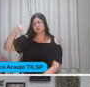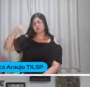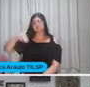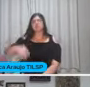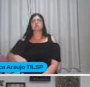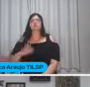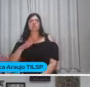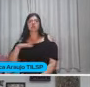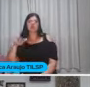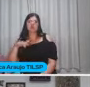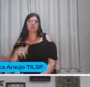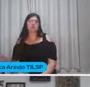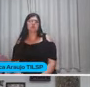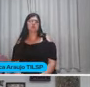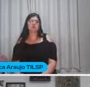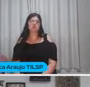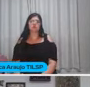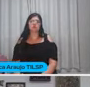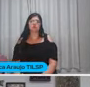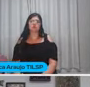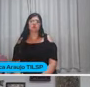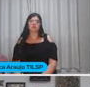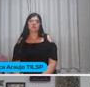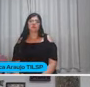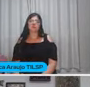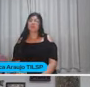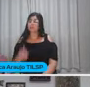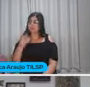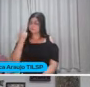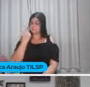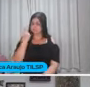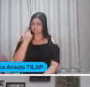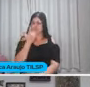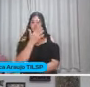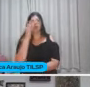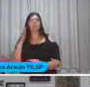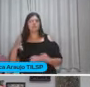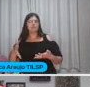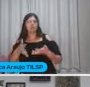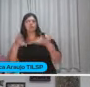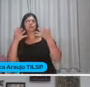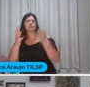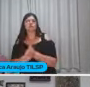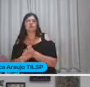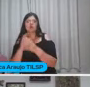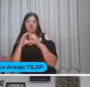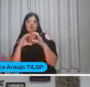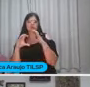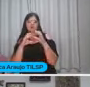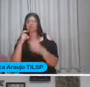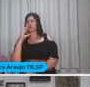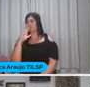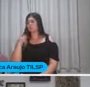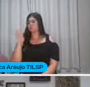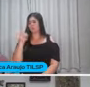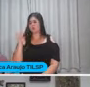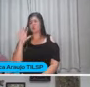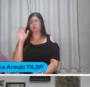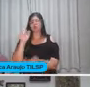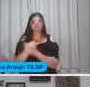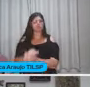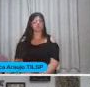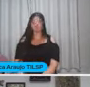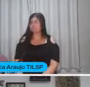criança Será que eu não posso Trabalhar alguma coisa Do ambiente natural Que promova A comunicação oral O registro Será que